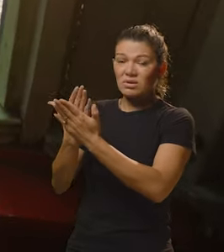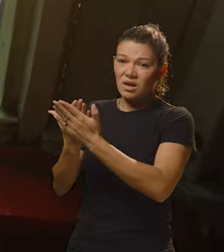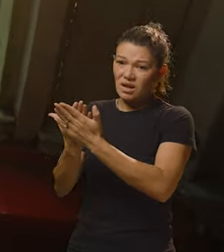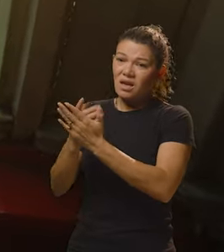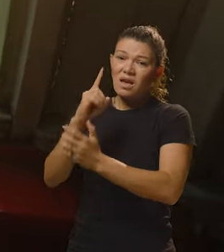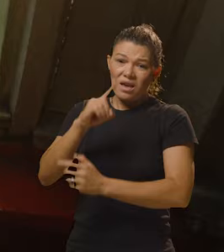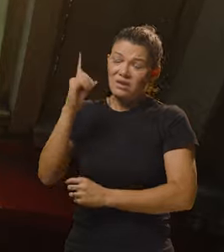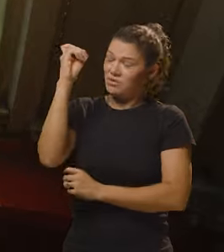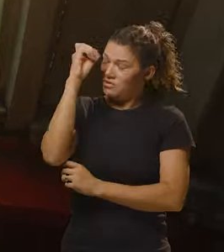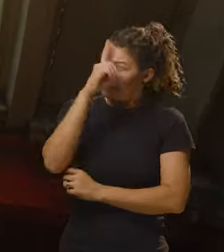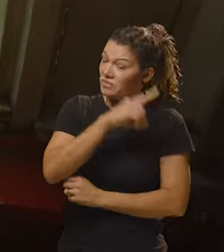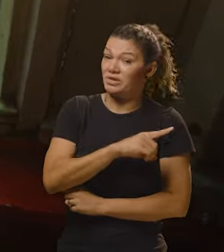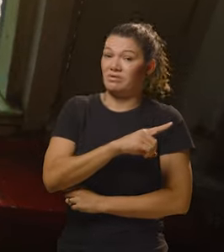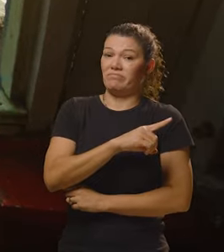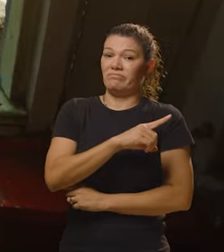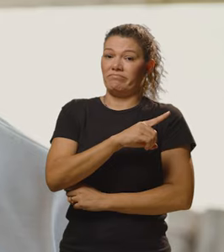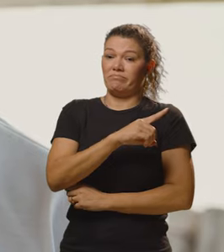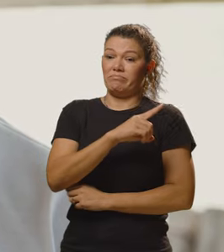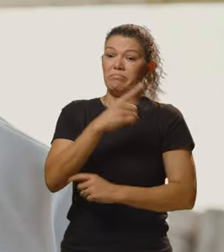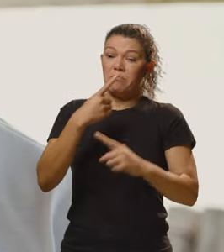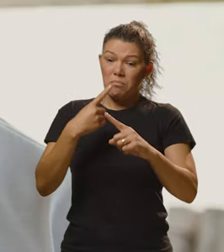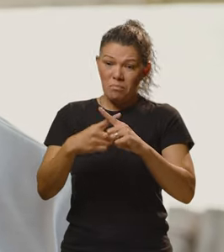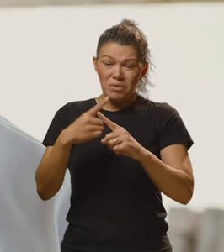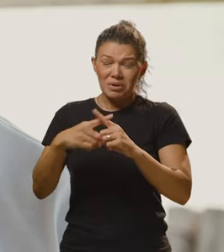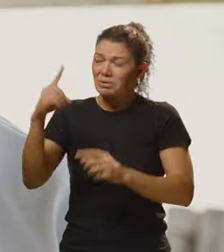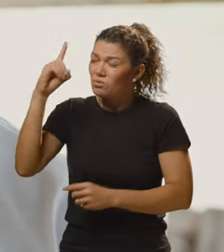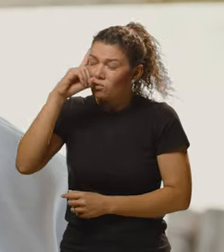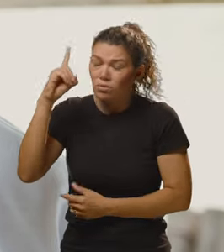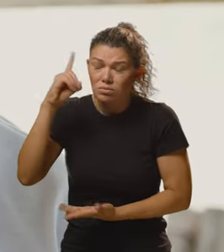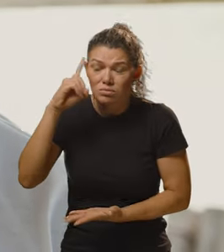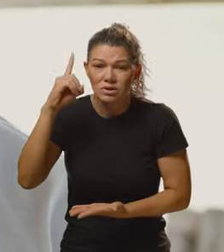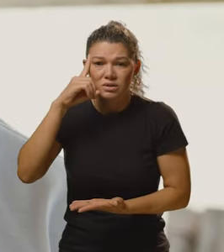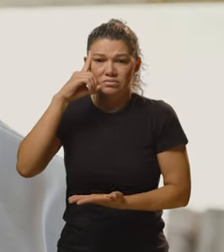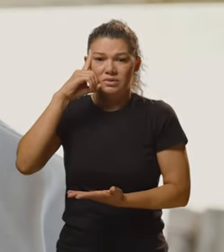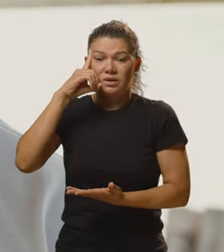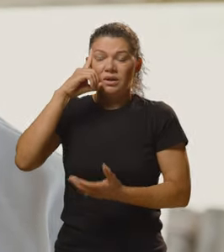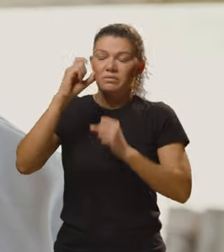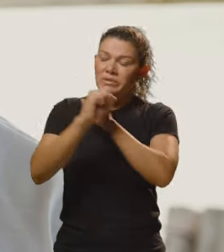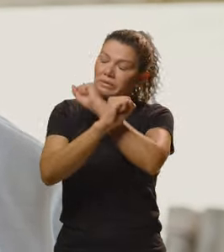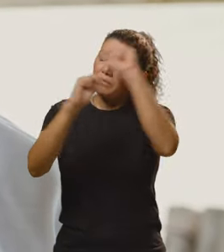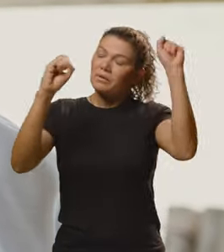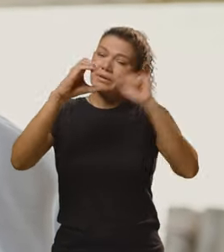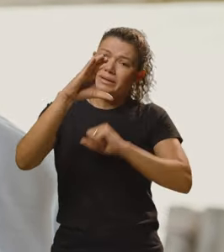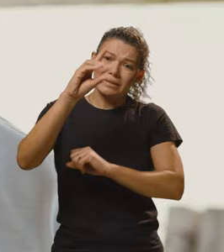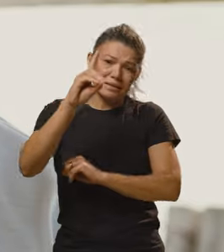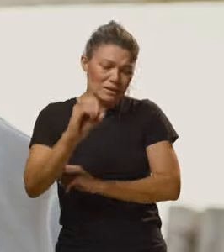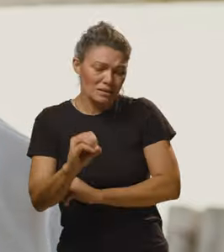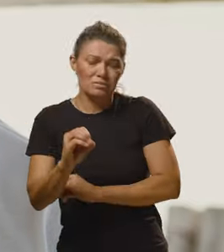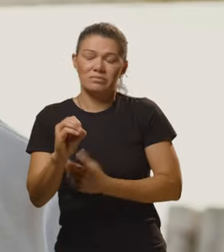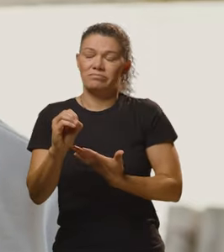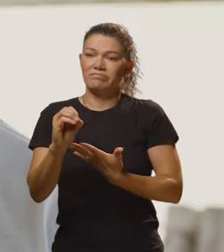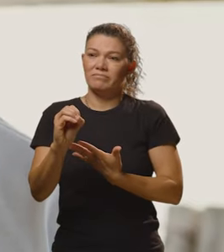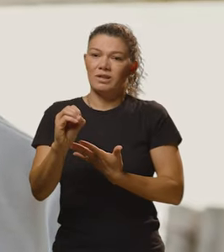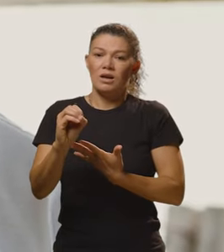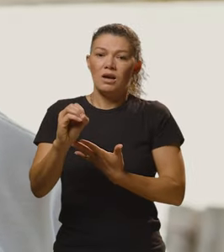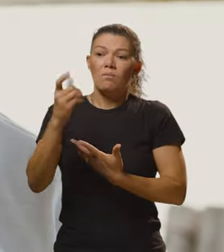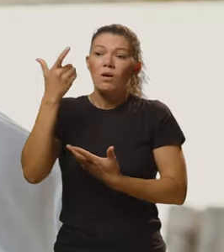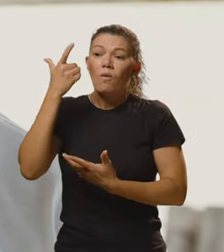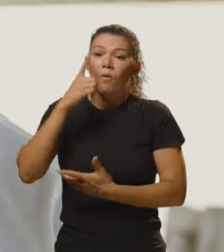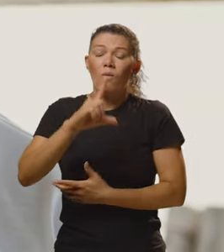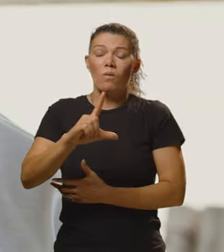para poder estudar, é um desafio. Um desafio porque ele é diário. Tem que acordar de madrugada